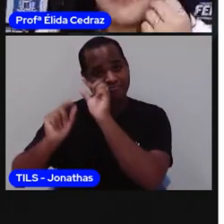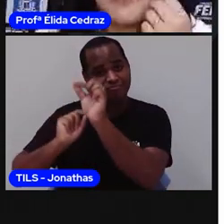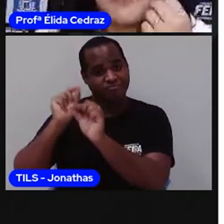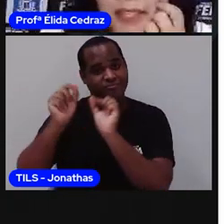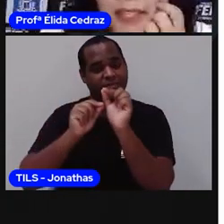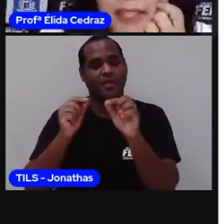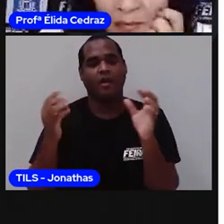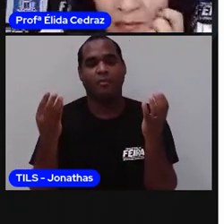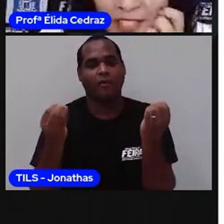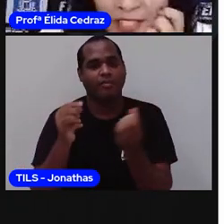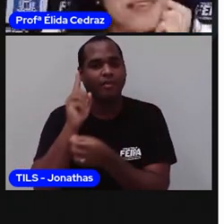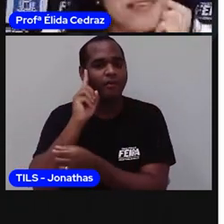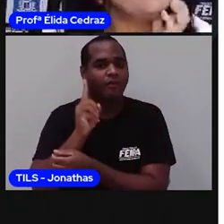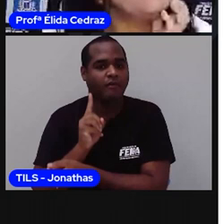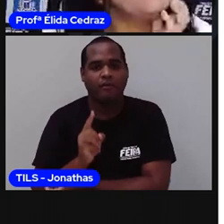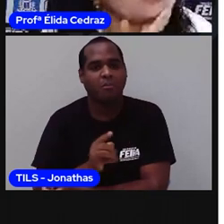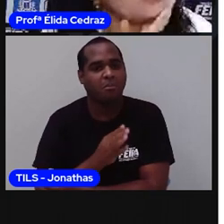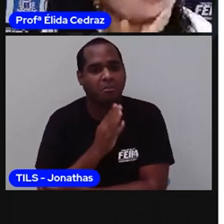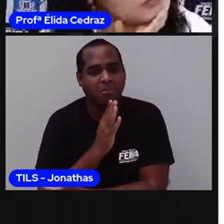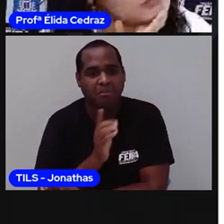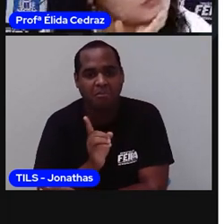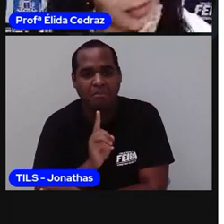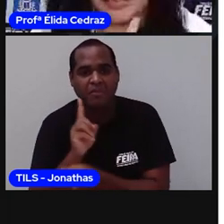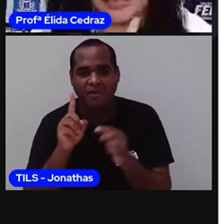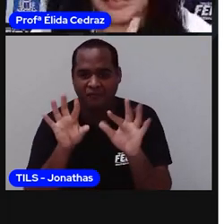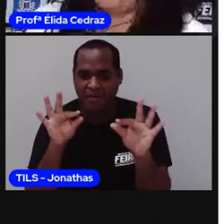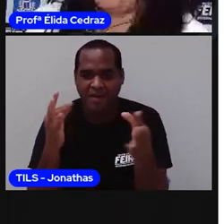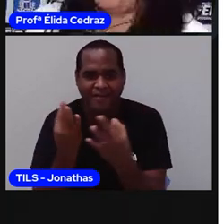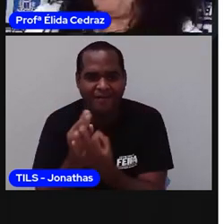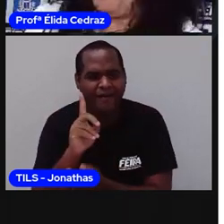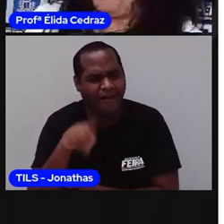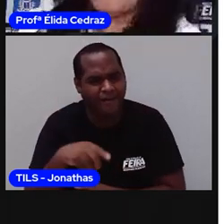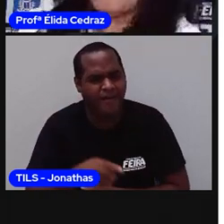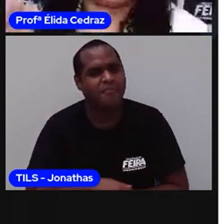E você nem imaginava que eram seus parentes.